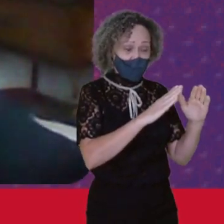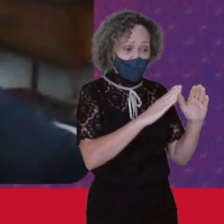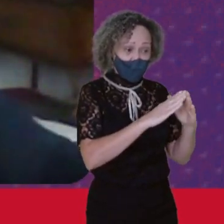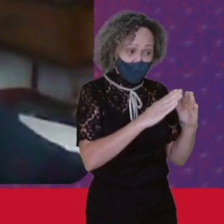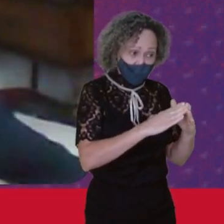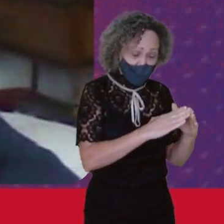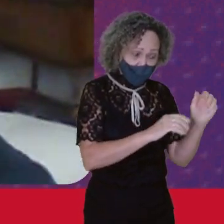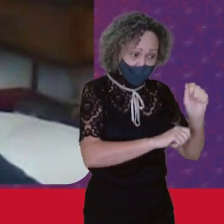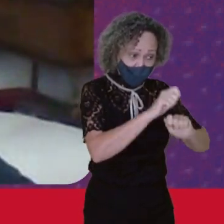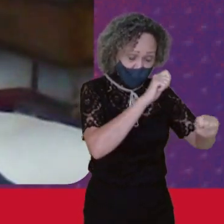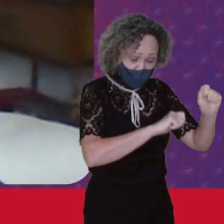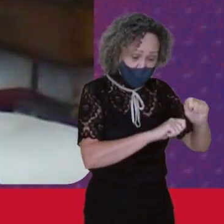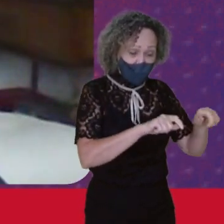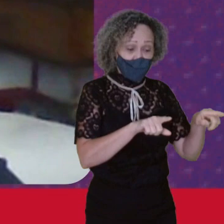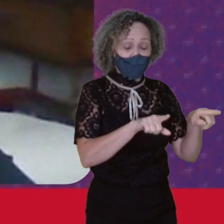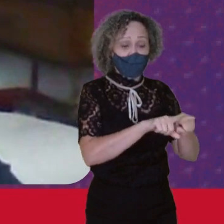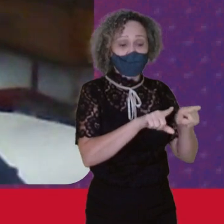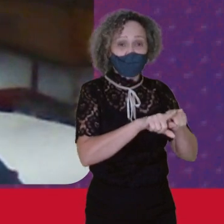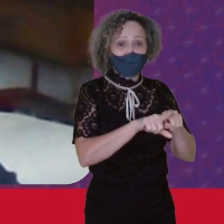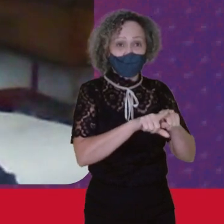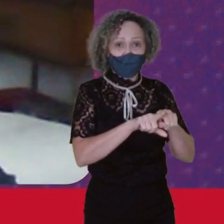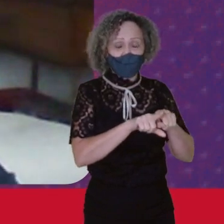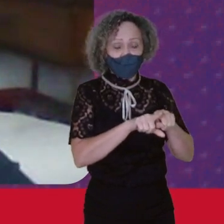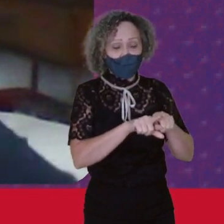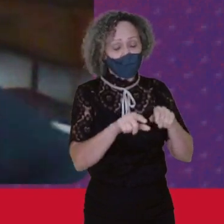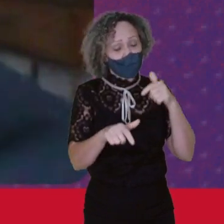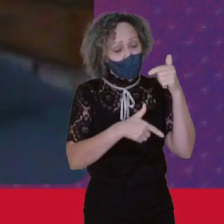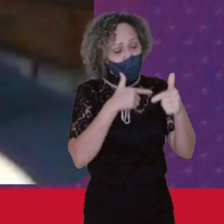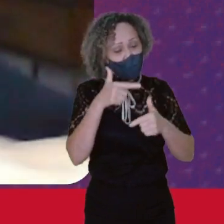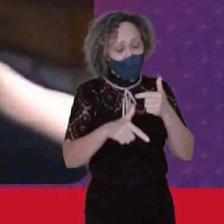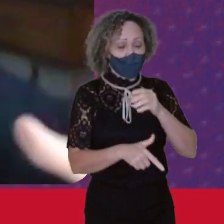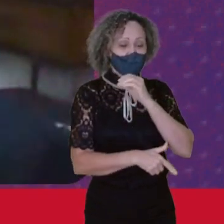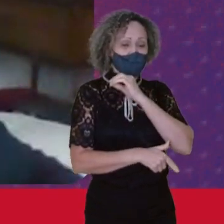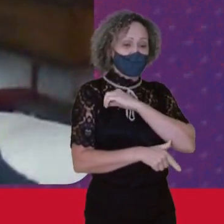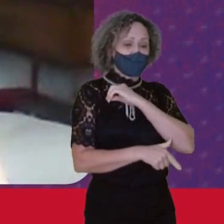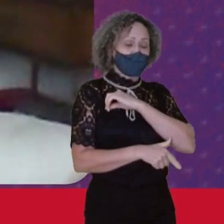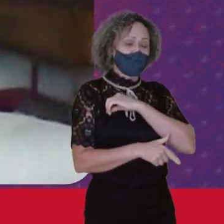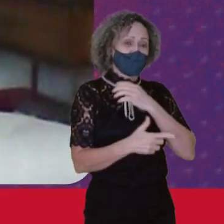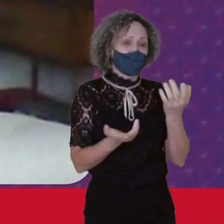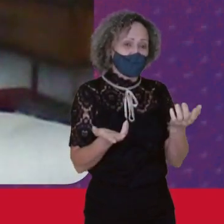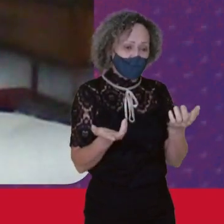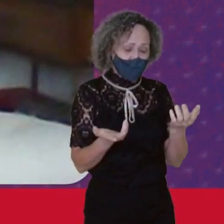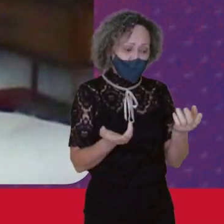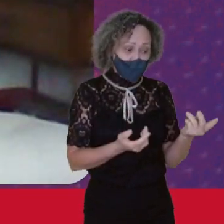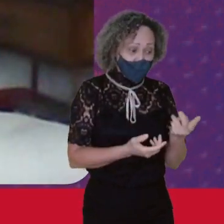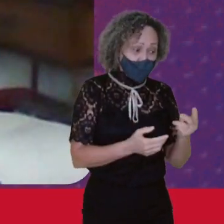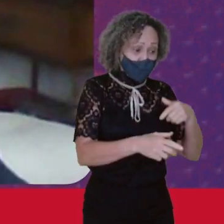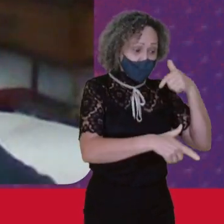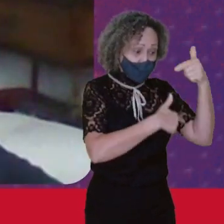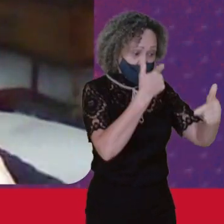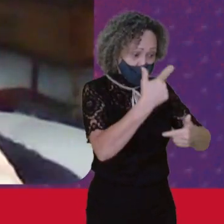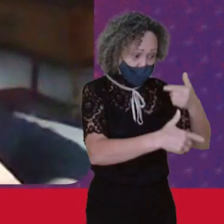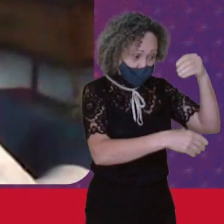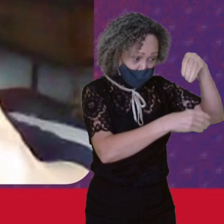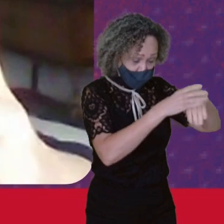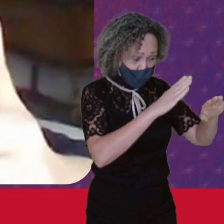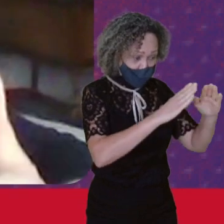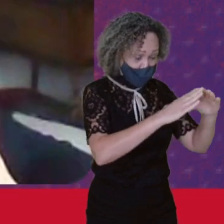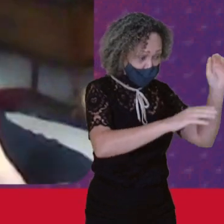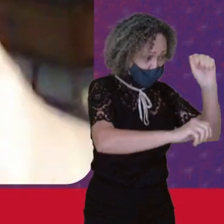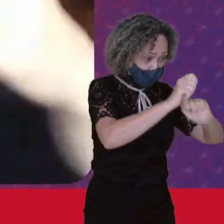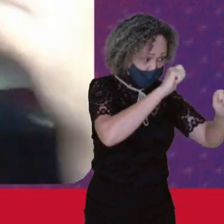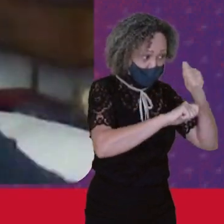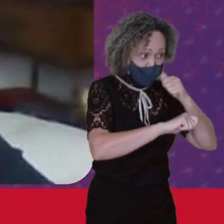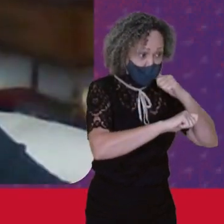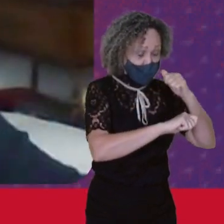De cuidados E o trabalho Remunerado Então repensar Então modelo De sociedade Repensar A